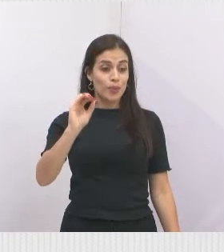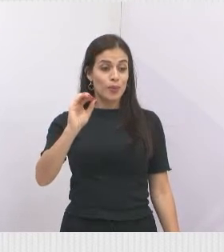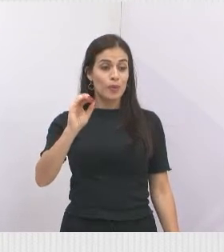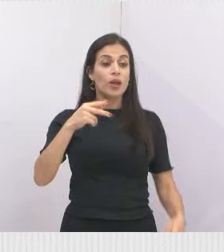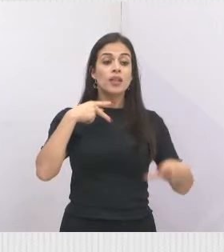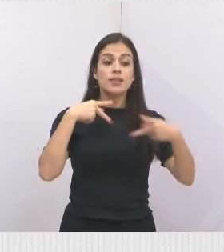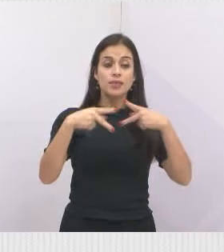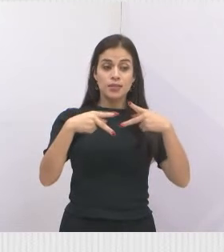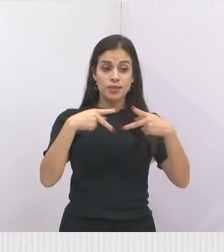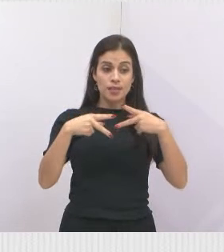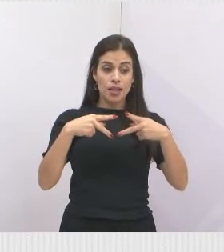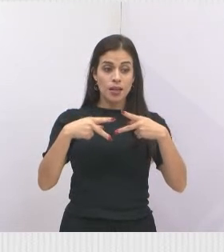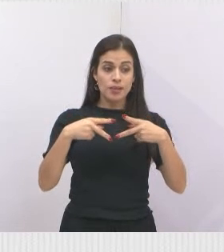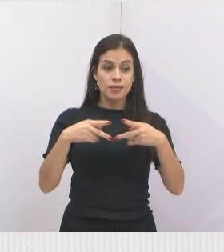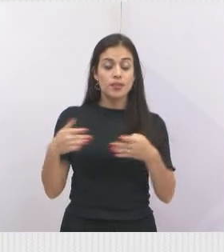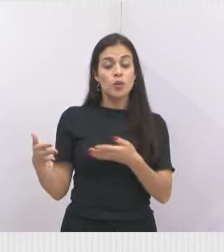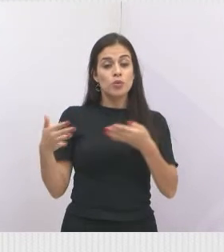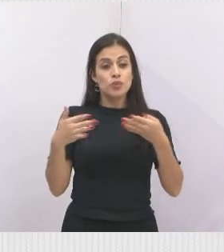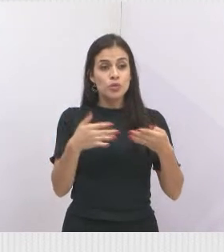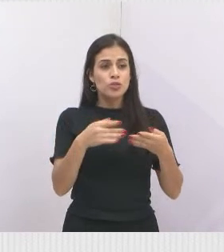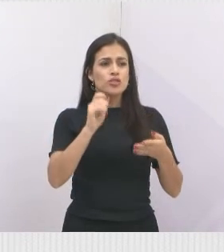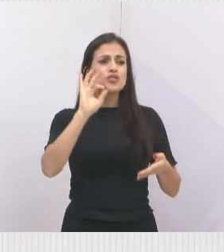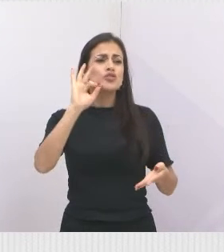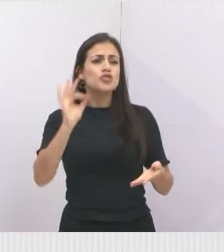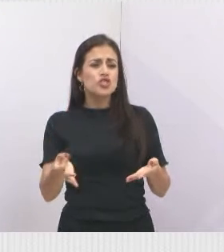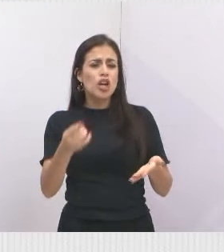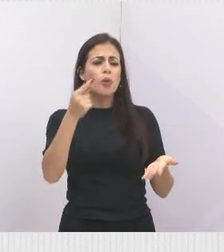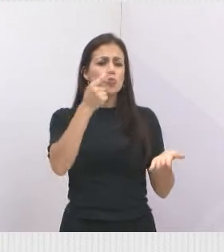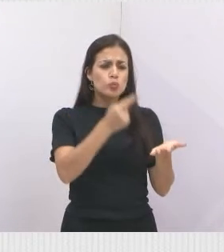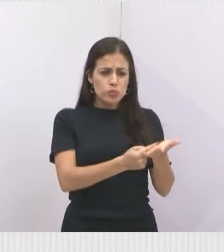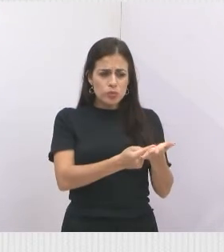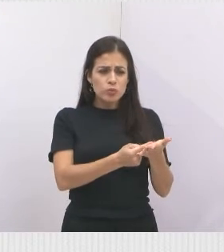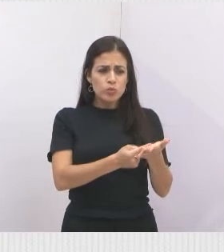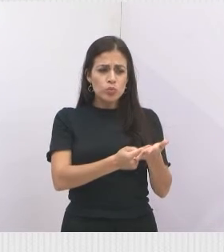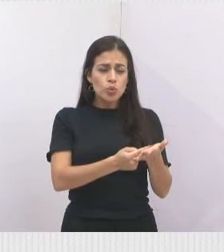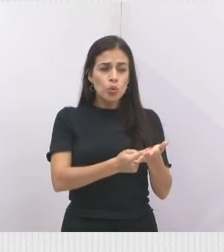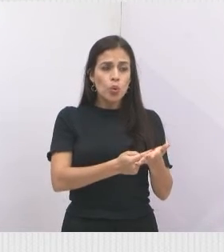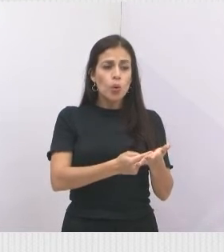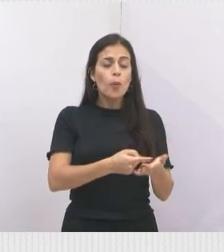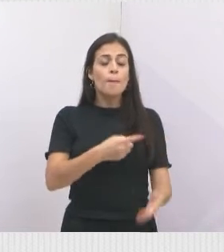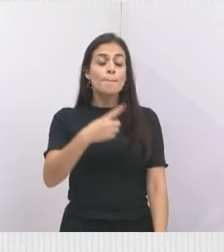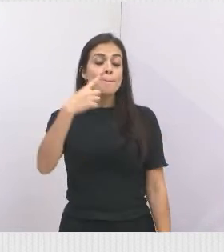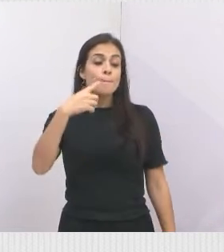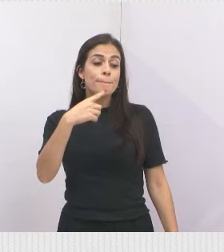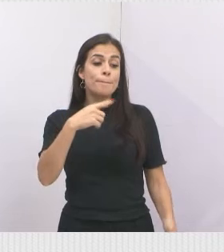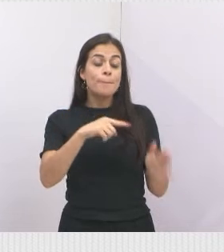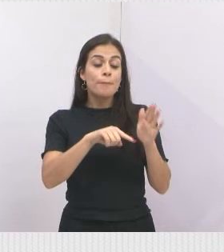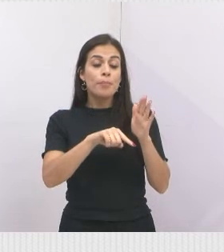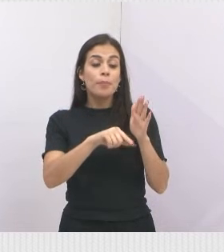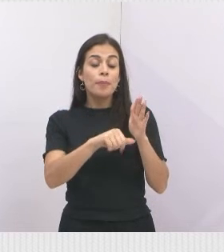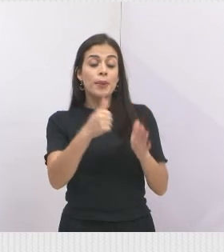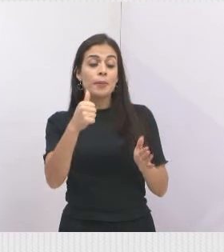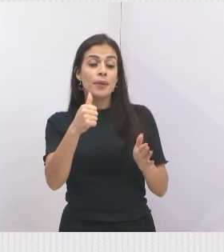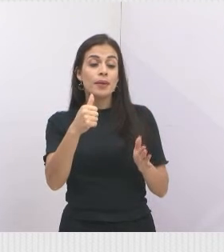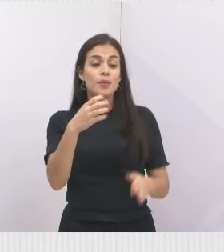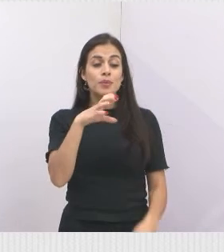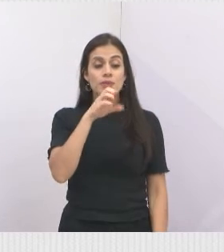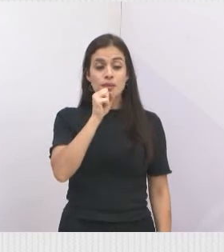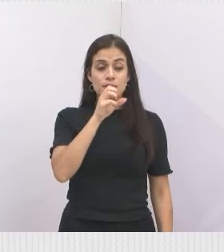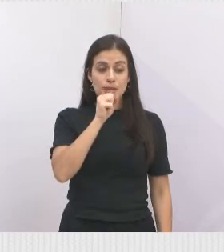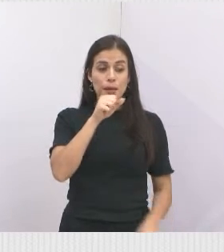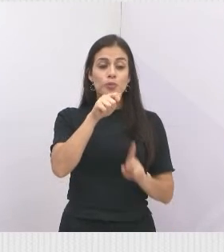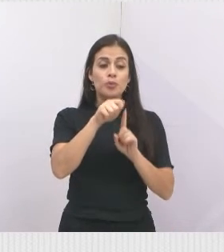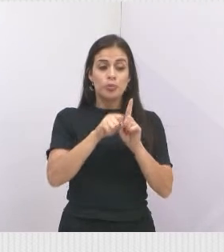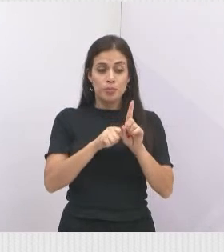ficou definido, todo o primeiro sábado de cada mês. Fica ali no Laboratório Municipal de Jacareí, ao lado do